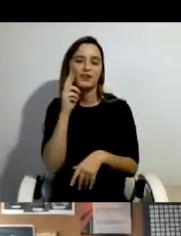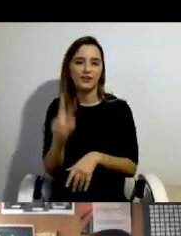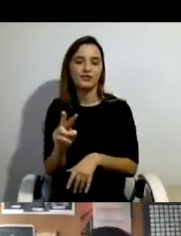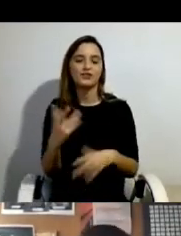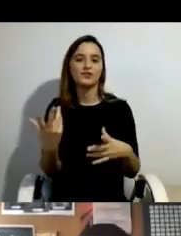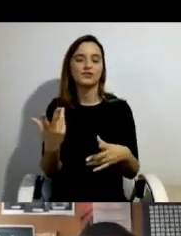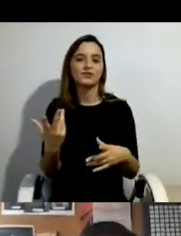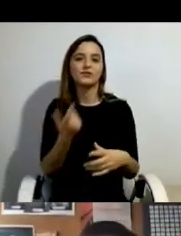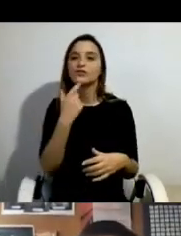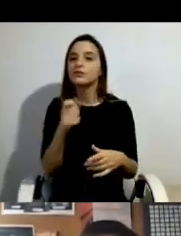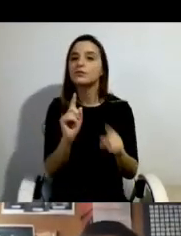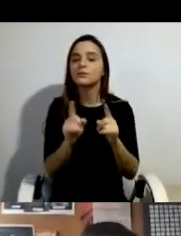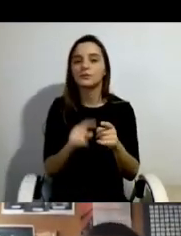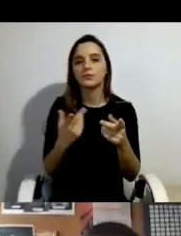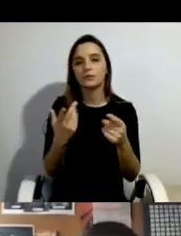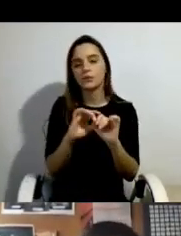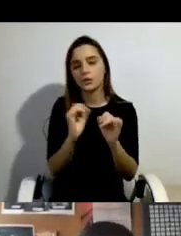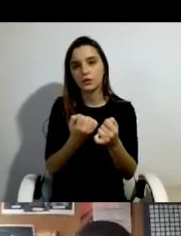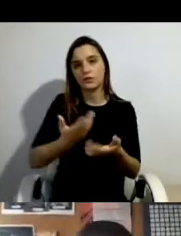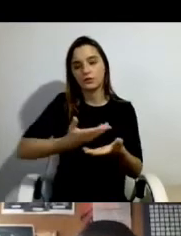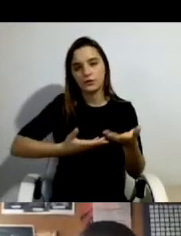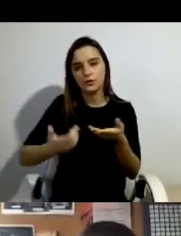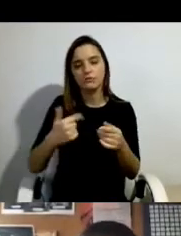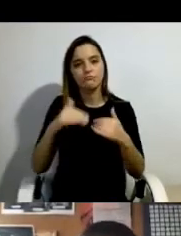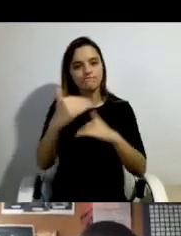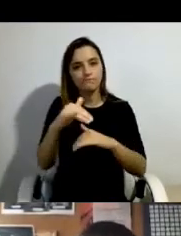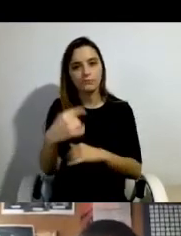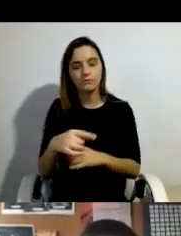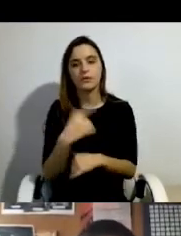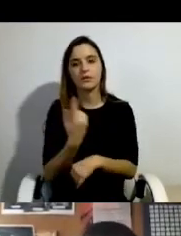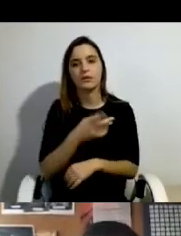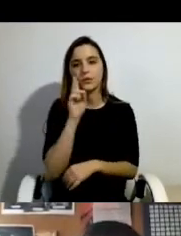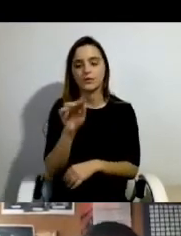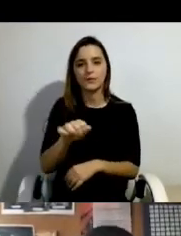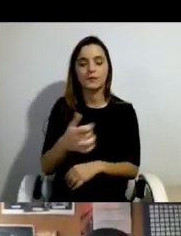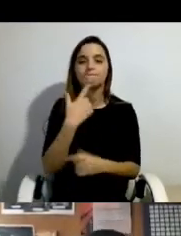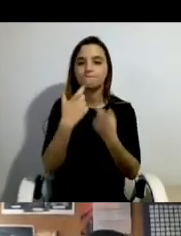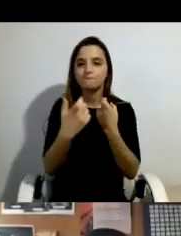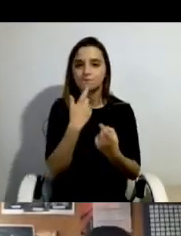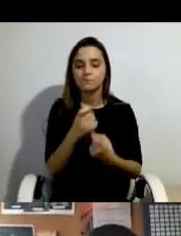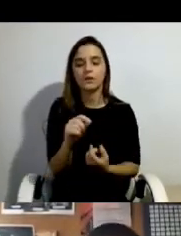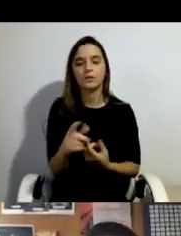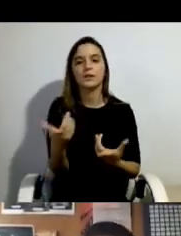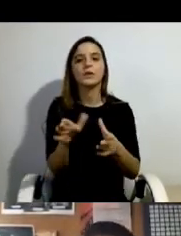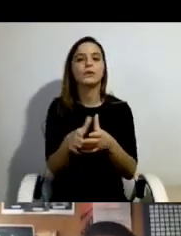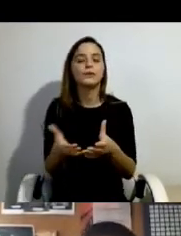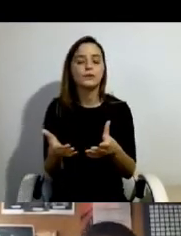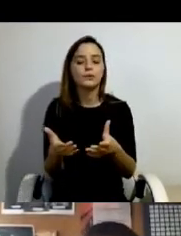questão das interações sociais muito limitadas que nós constatámos no inquérito e também no conjunto de entrevistas